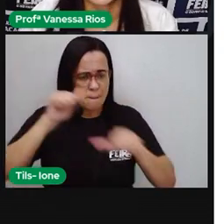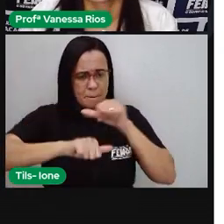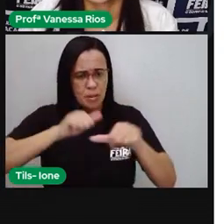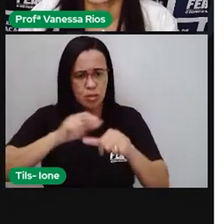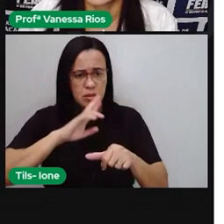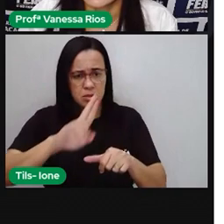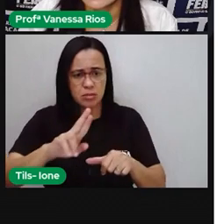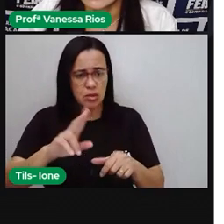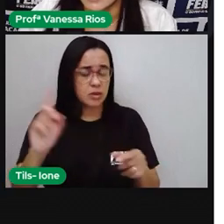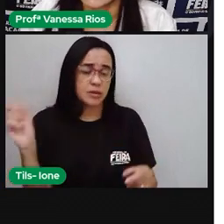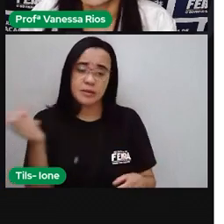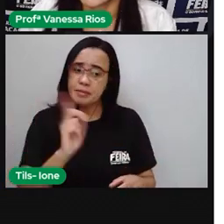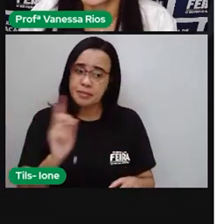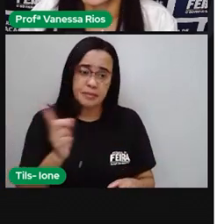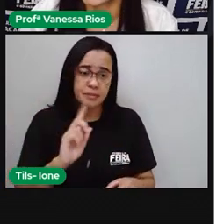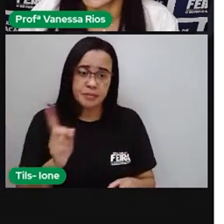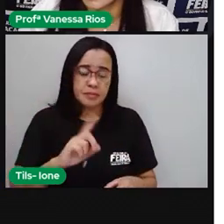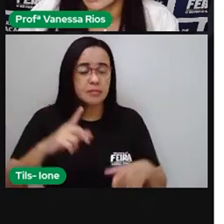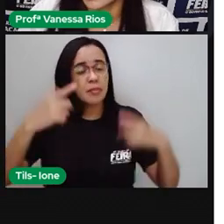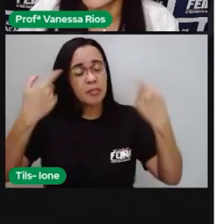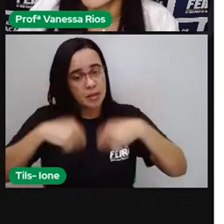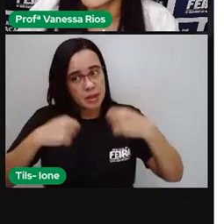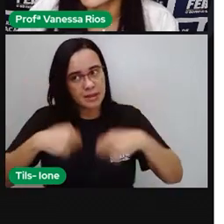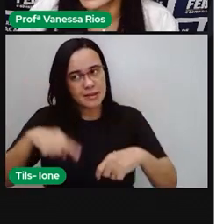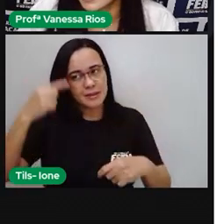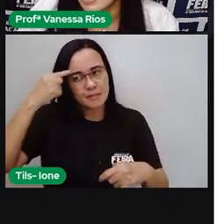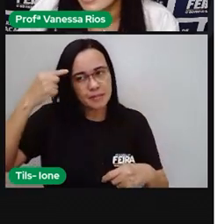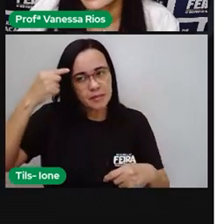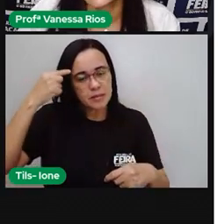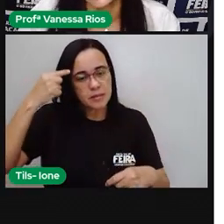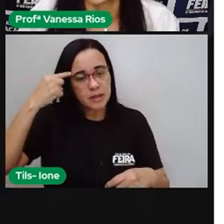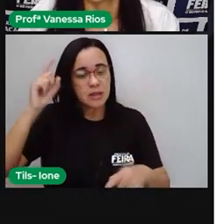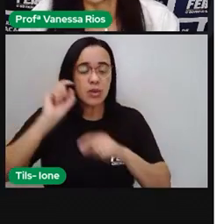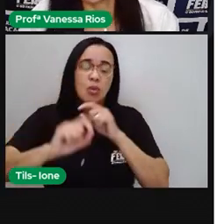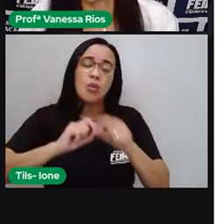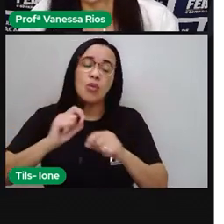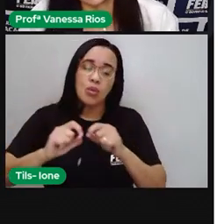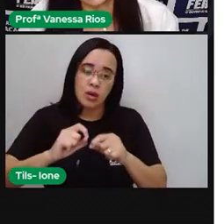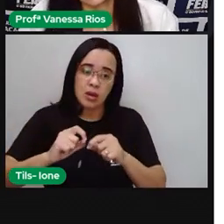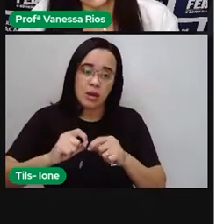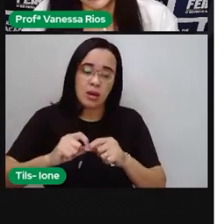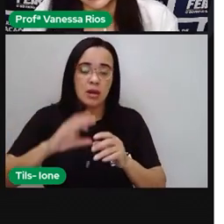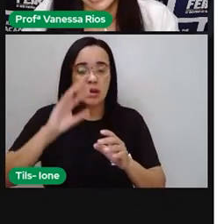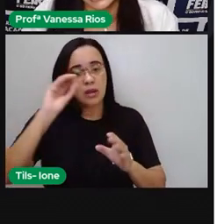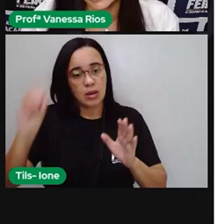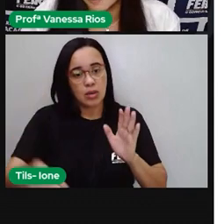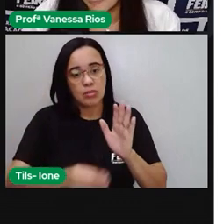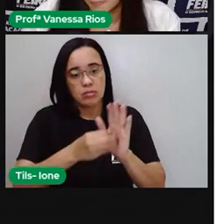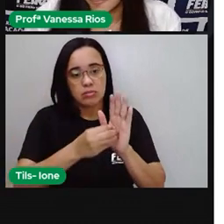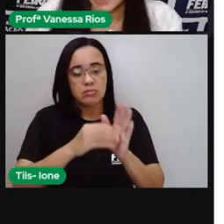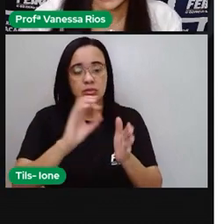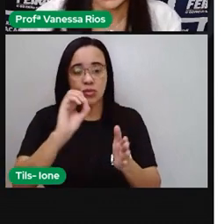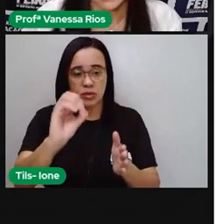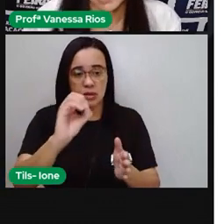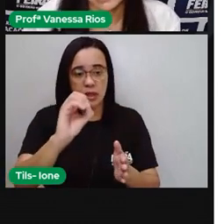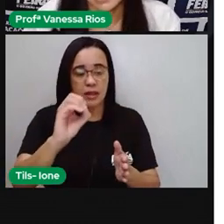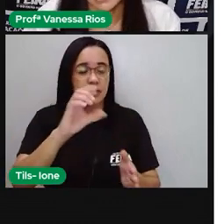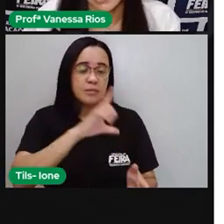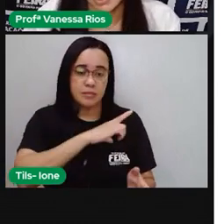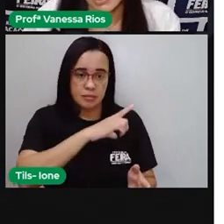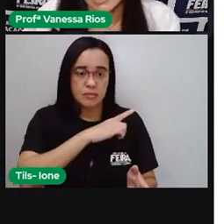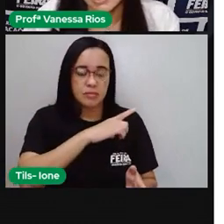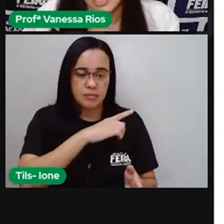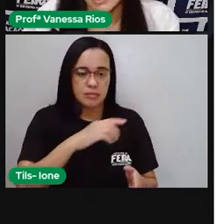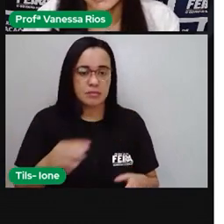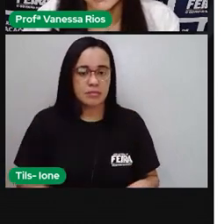Não, mas eu preciso, né, no meu consciente entender que aqui eu tenho um 0. Tá certo? Então, aqui